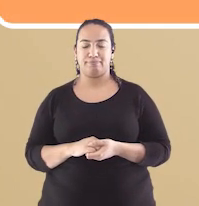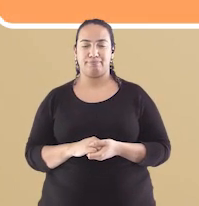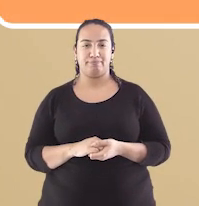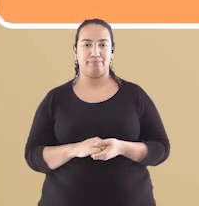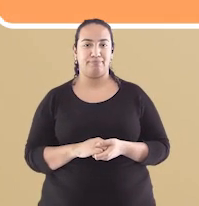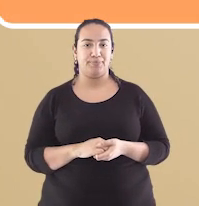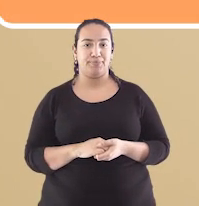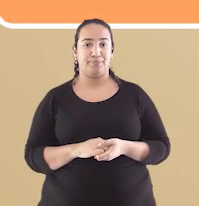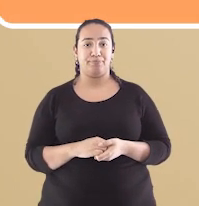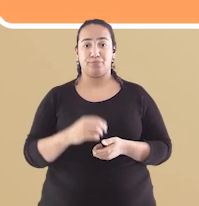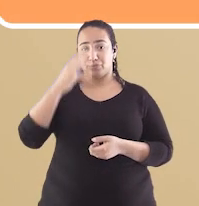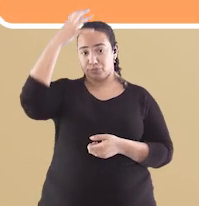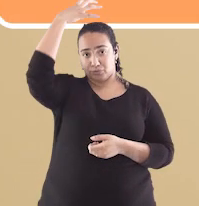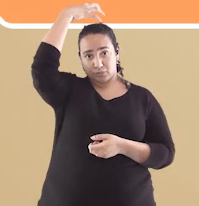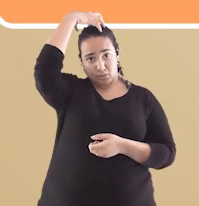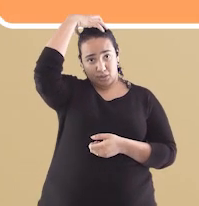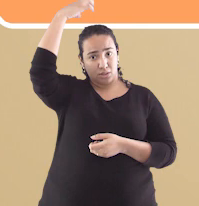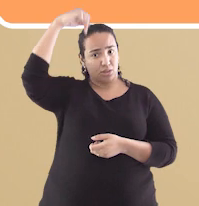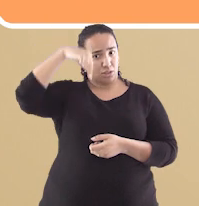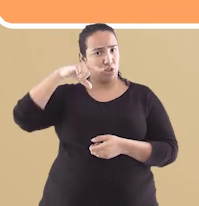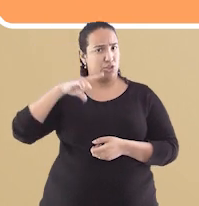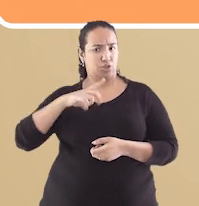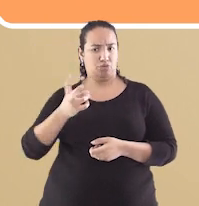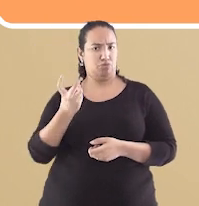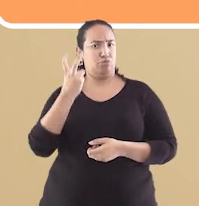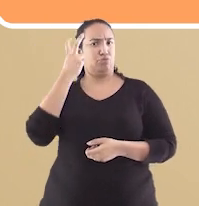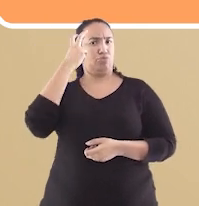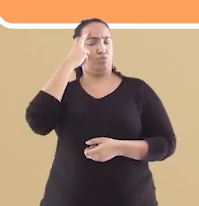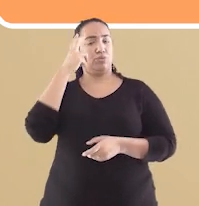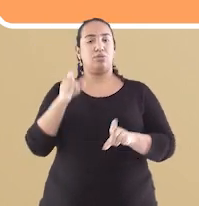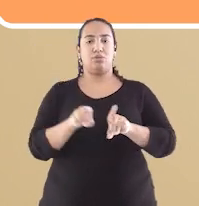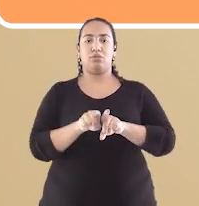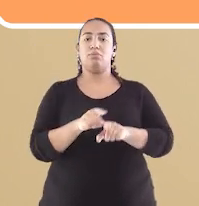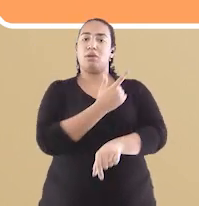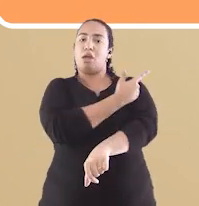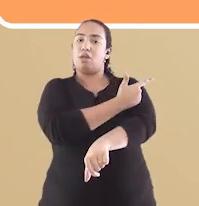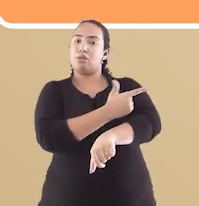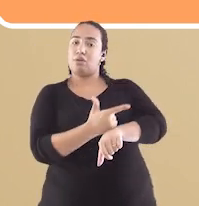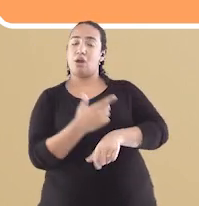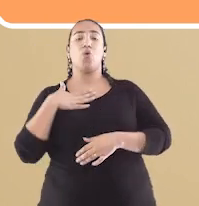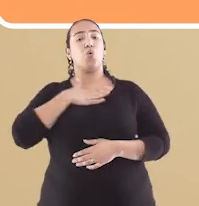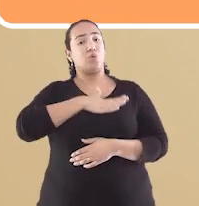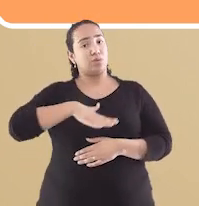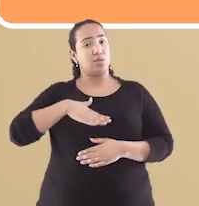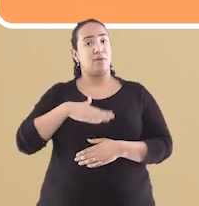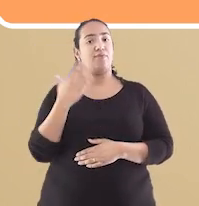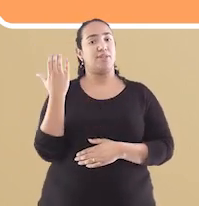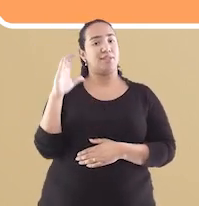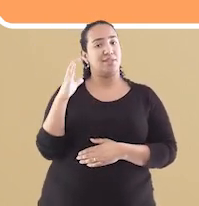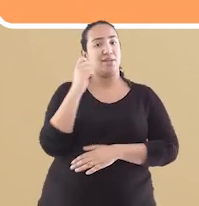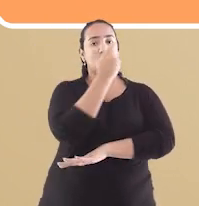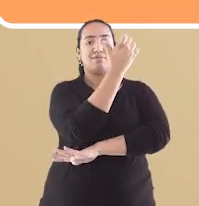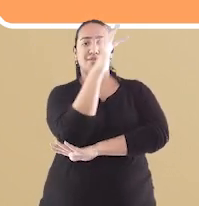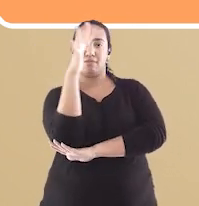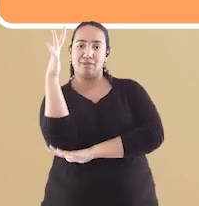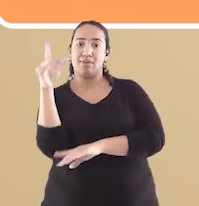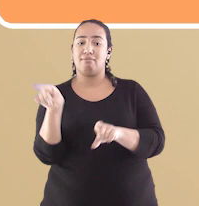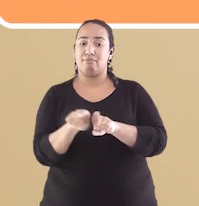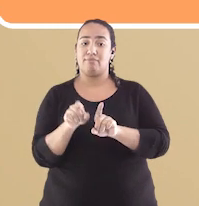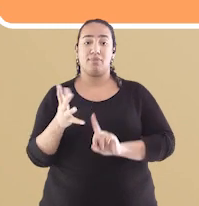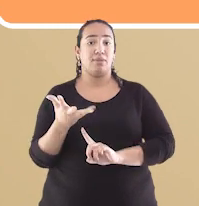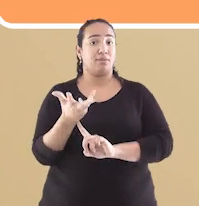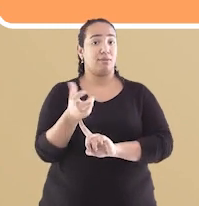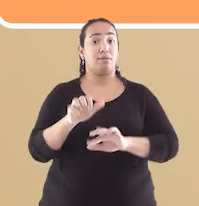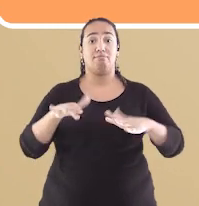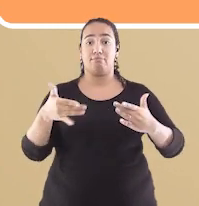Dom João era muito culto e educado e apreciava ciência, natureza e artes. Por isso, ele iniciou a